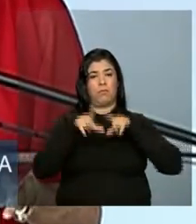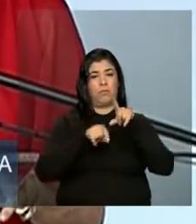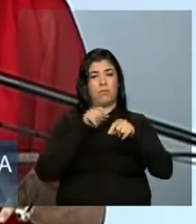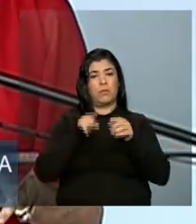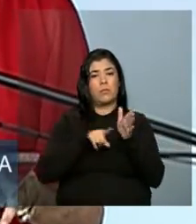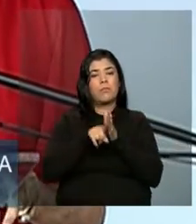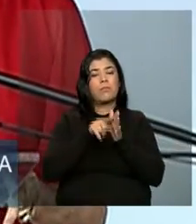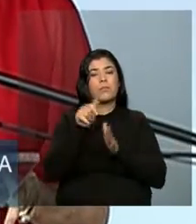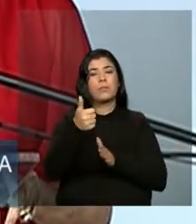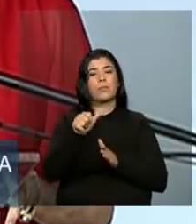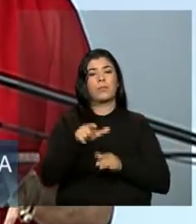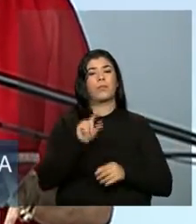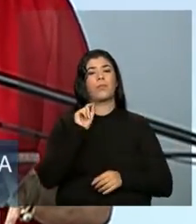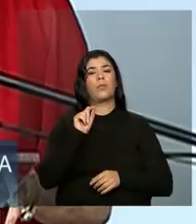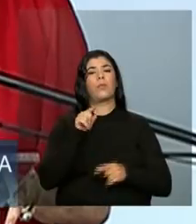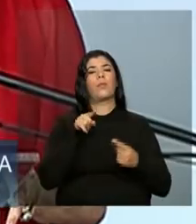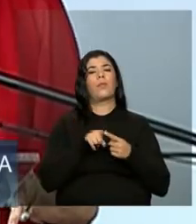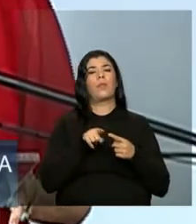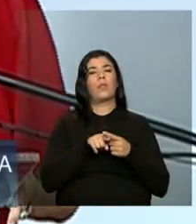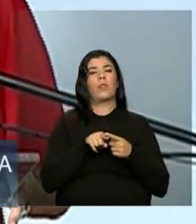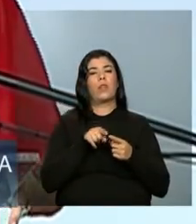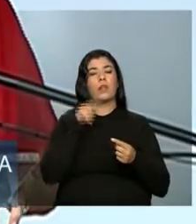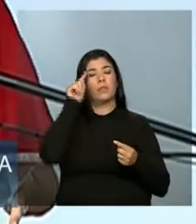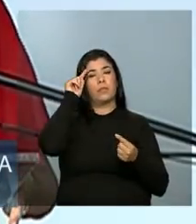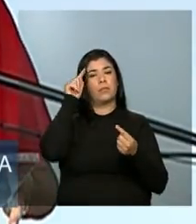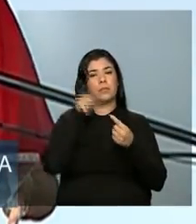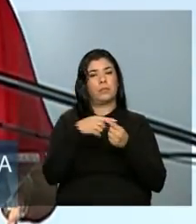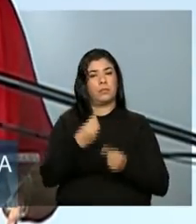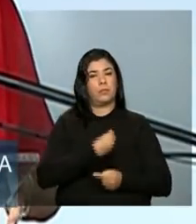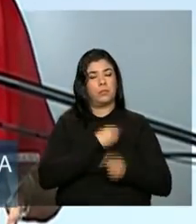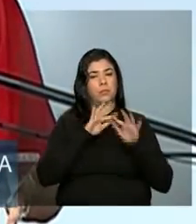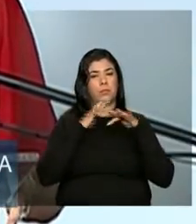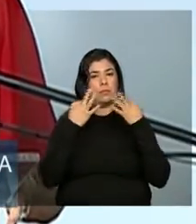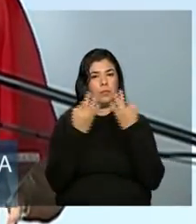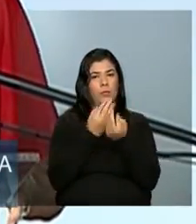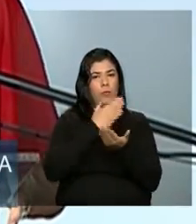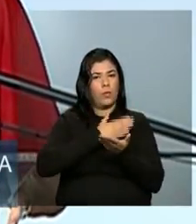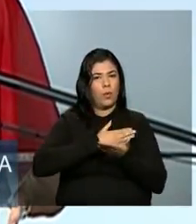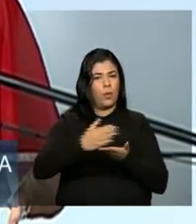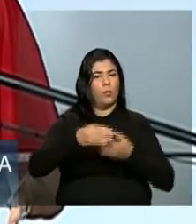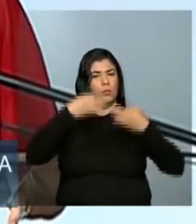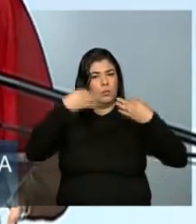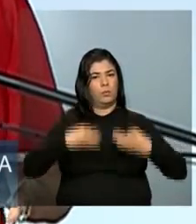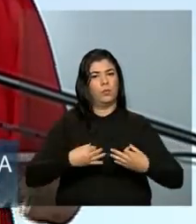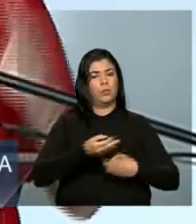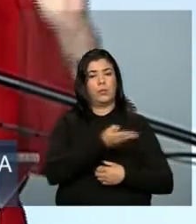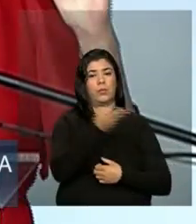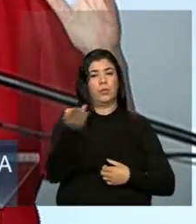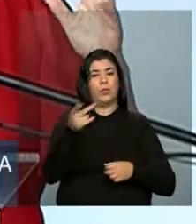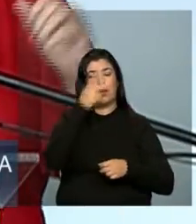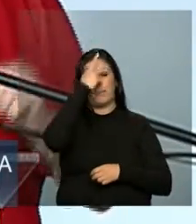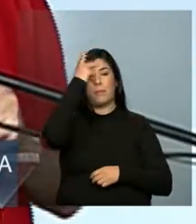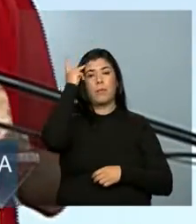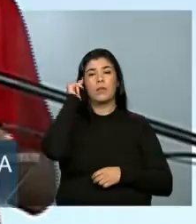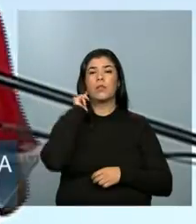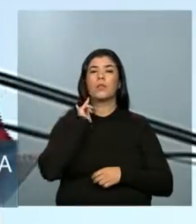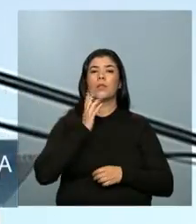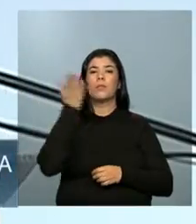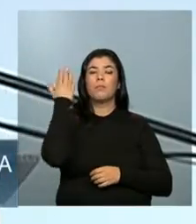famílias tenha aqui um início digno e que as pessoas que antes